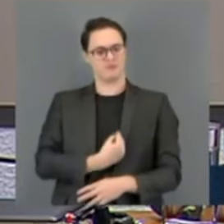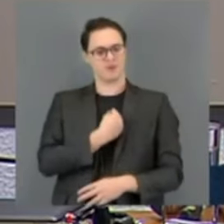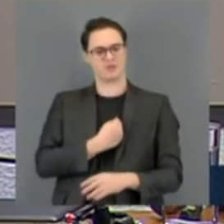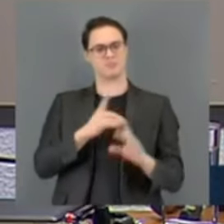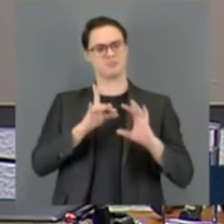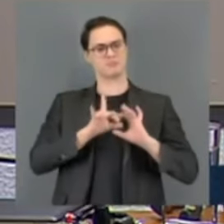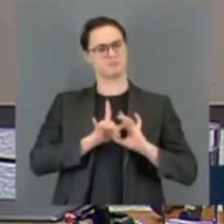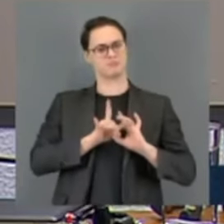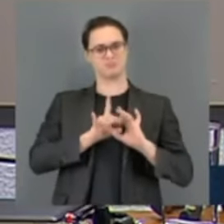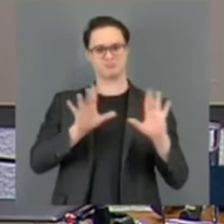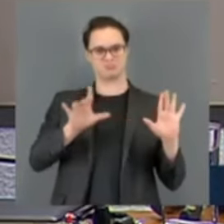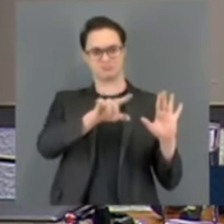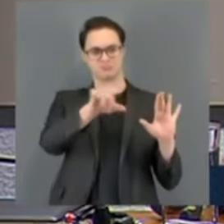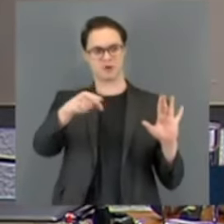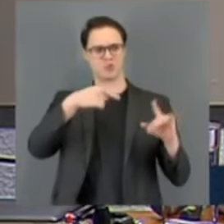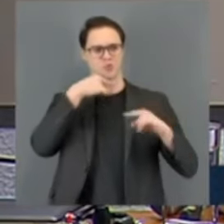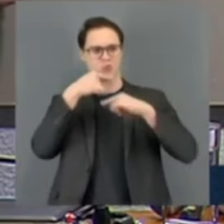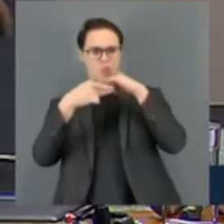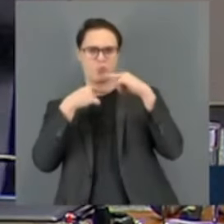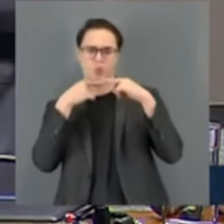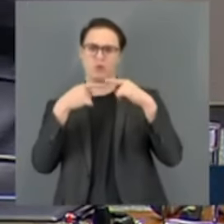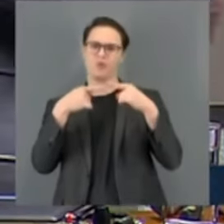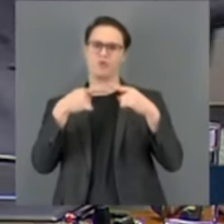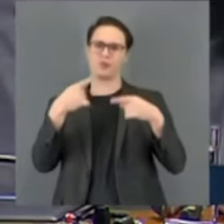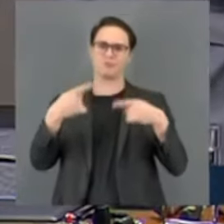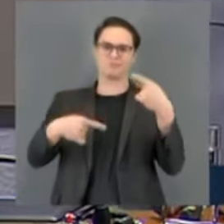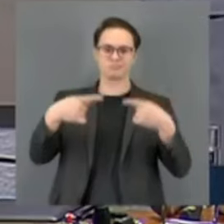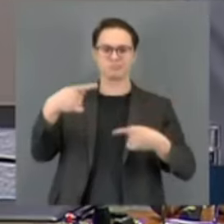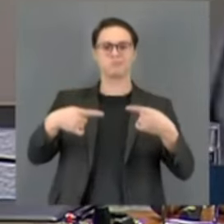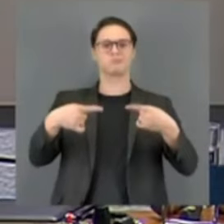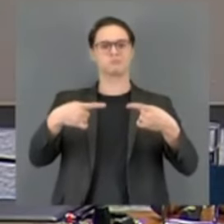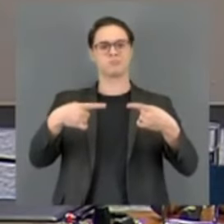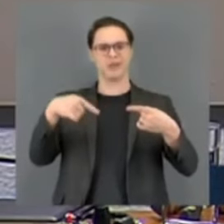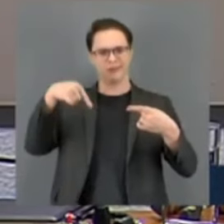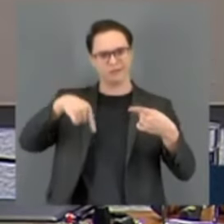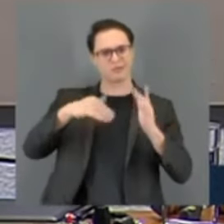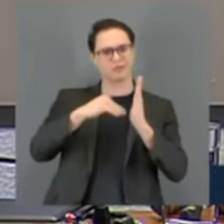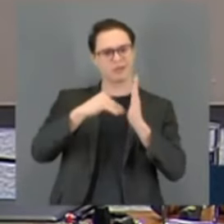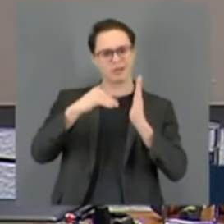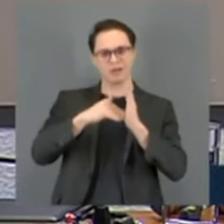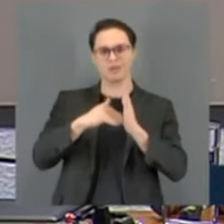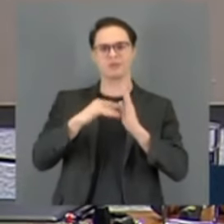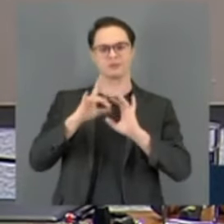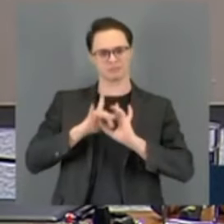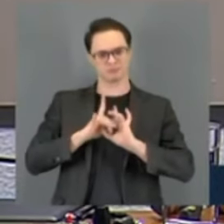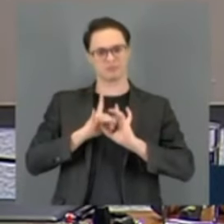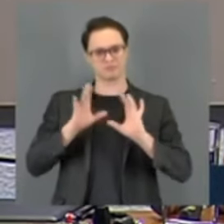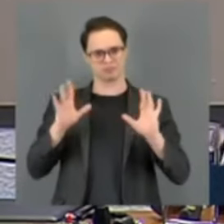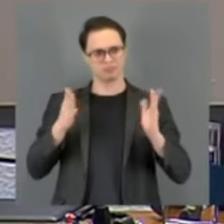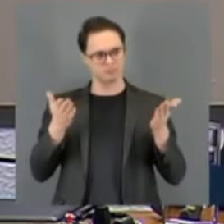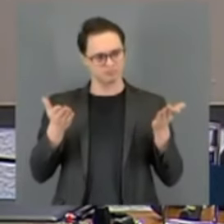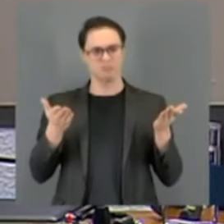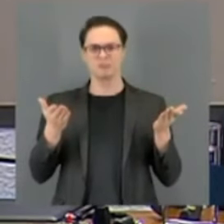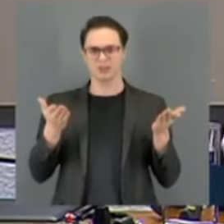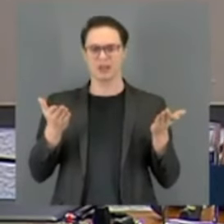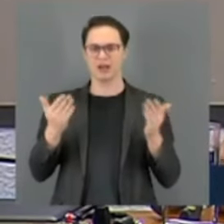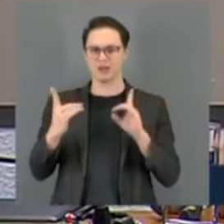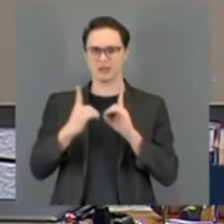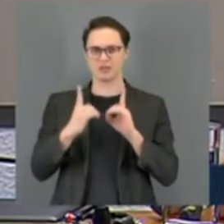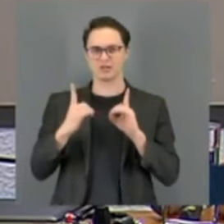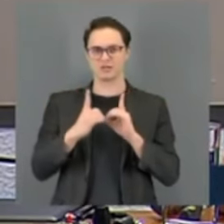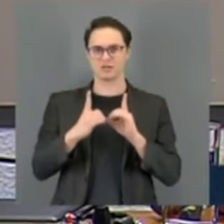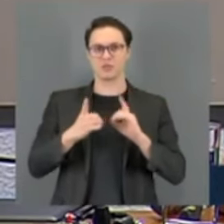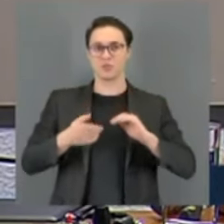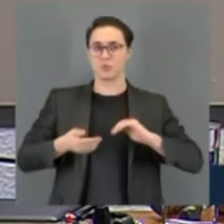tanto dessa Casa, quanto da